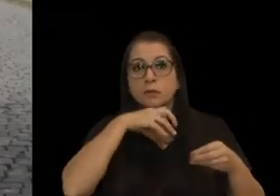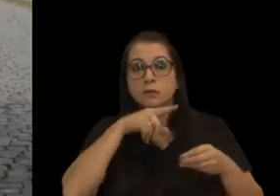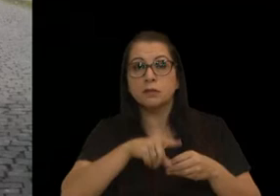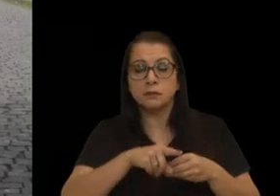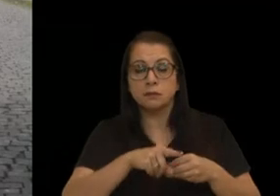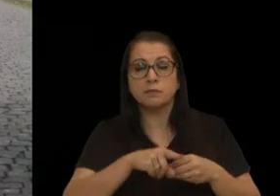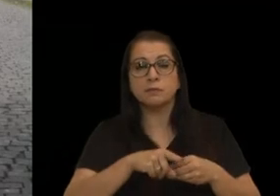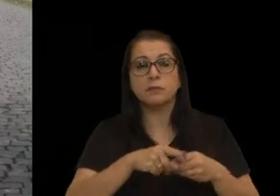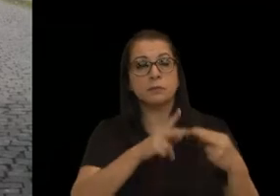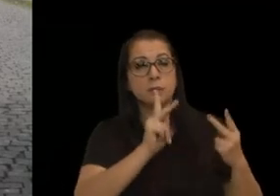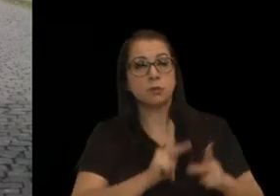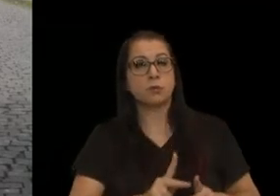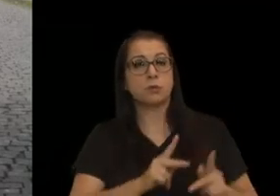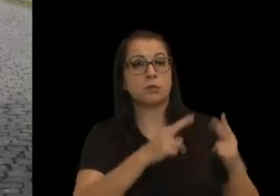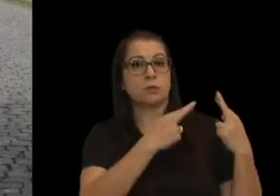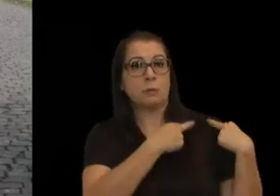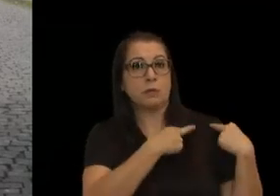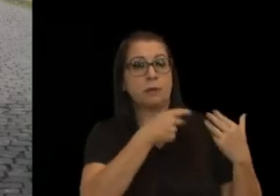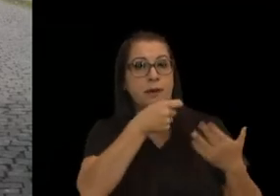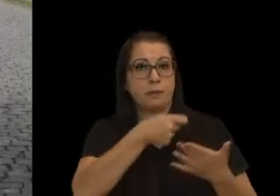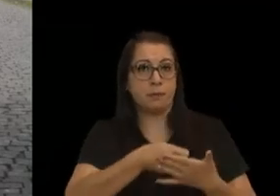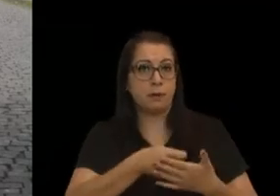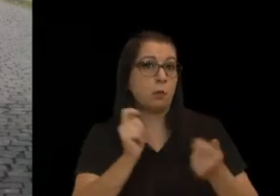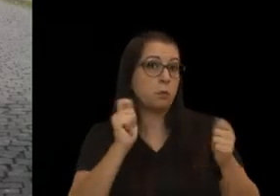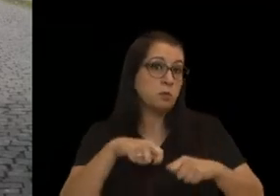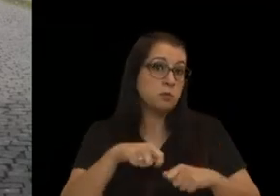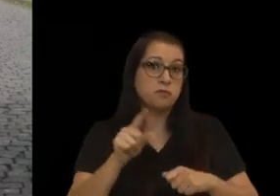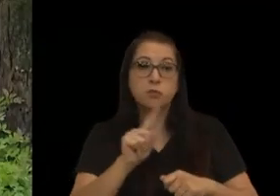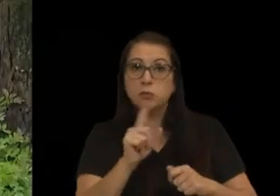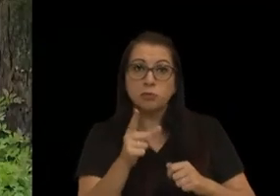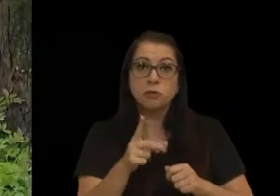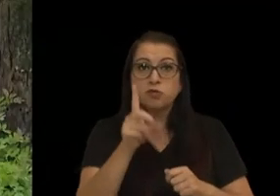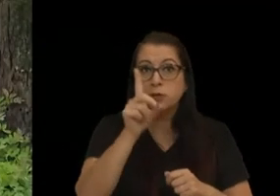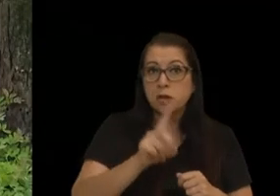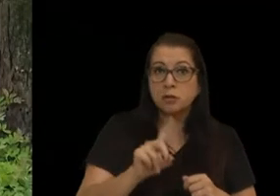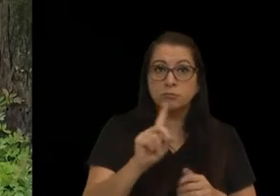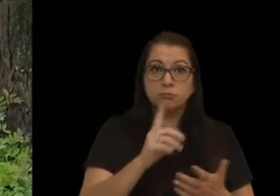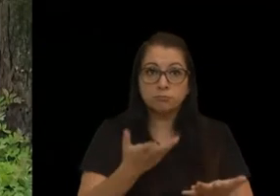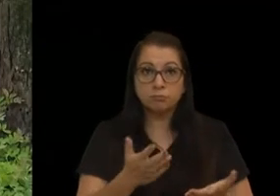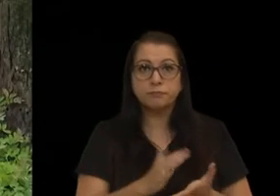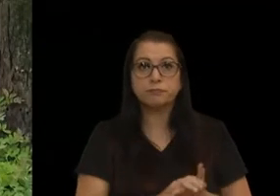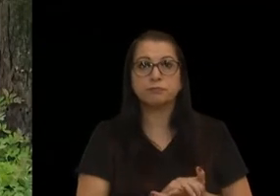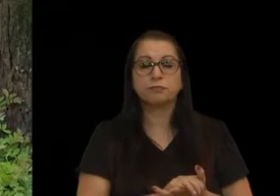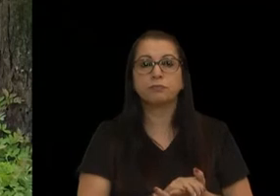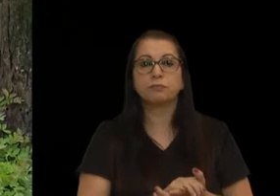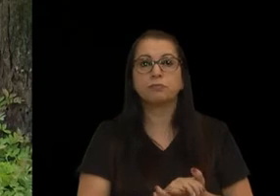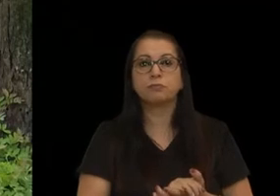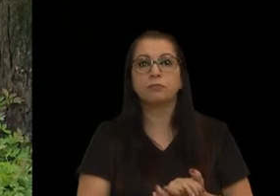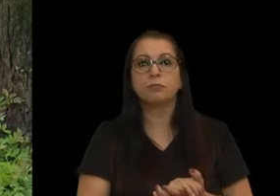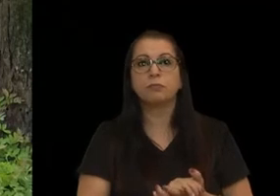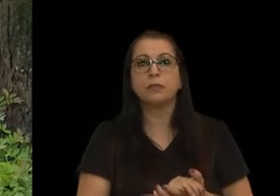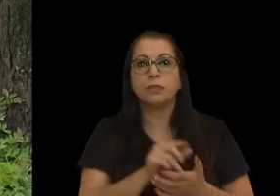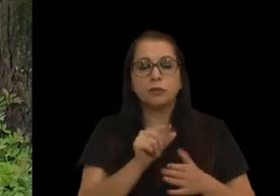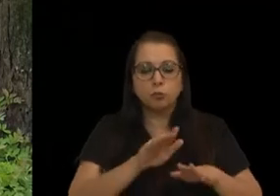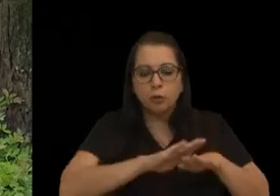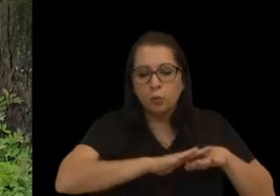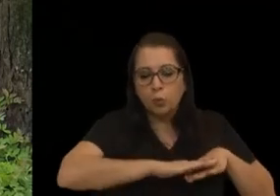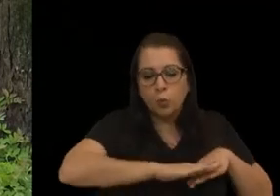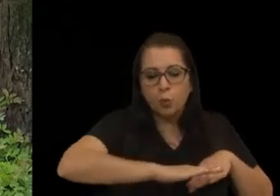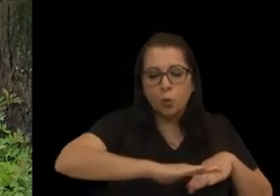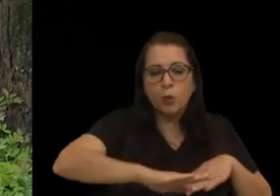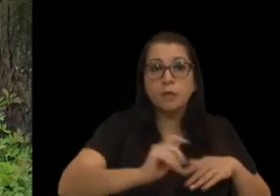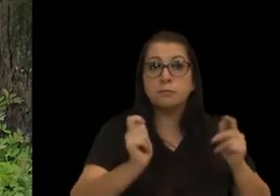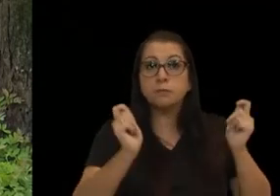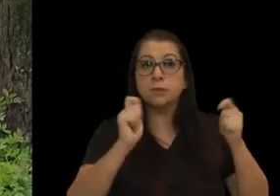autarquias responsáveis, do que que era possível, do que que era direito ou não, uma pequena camada de asfalto e, se